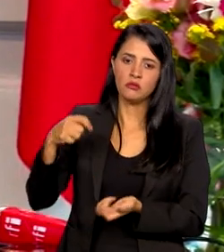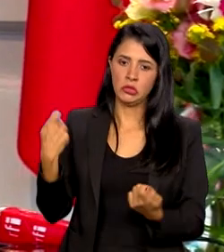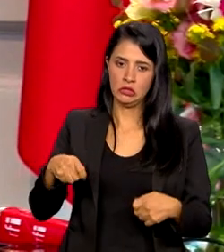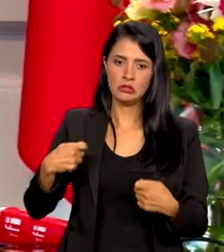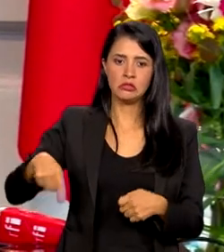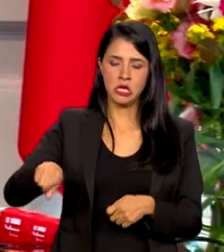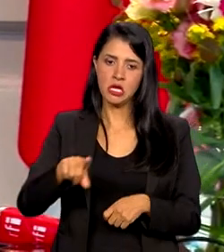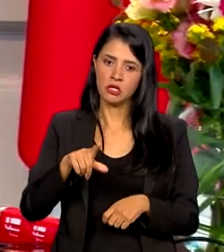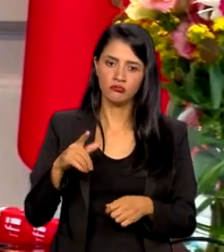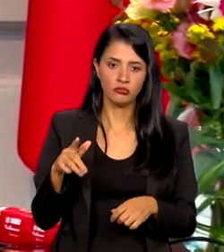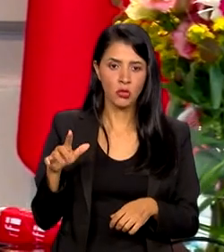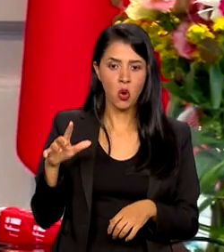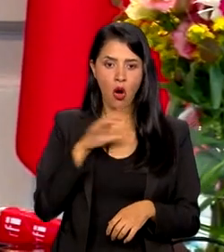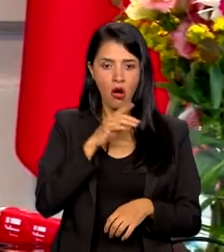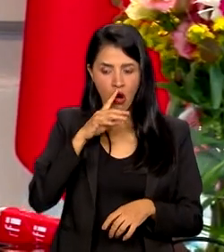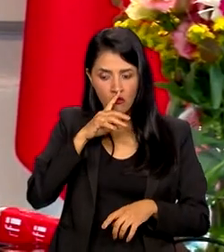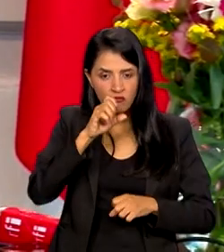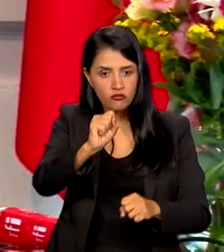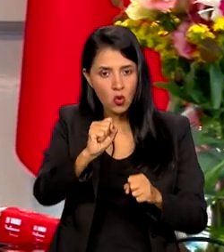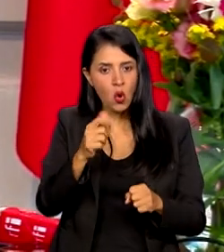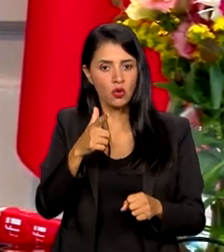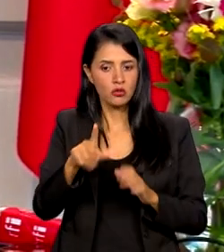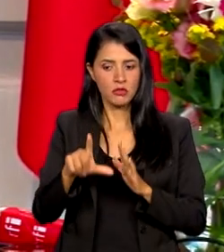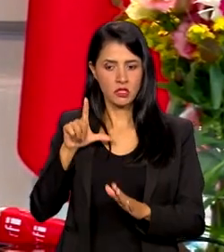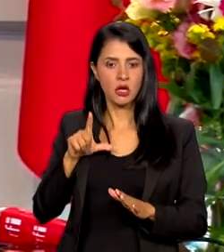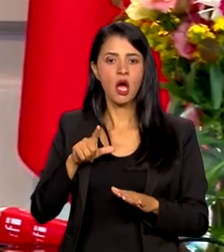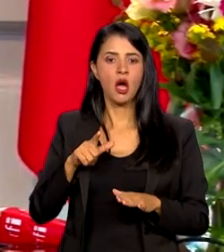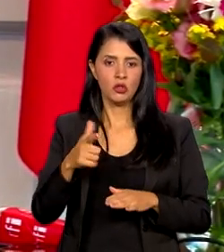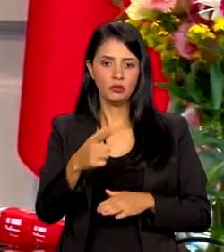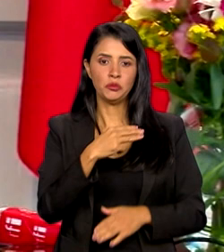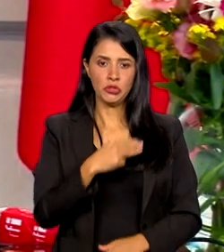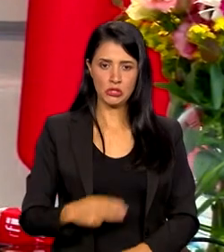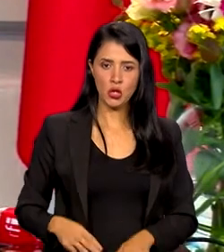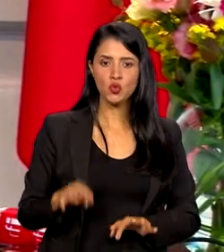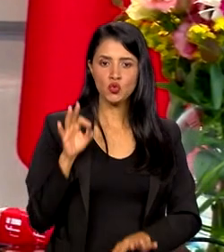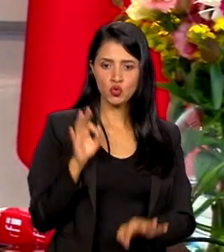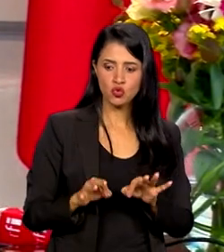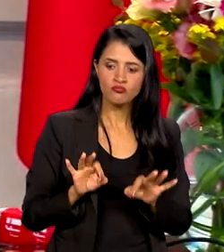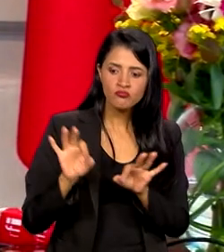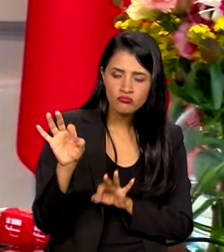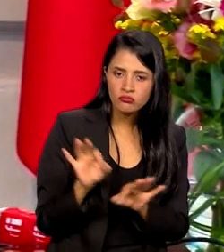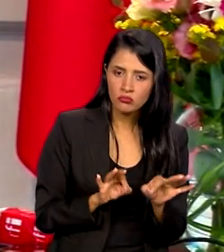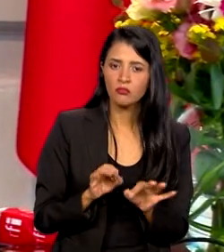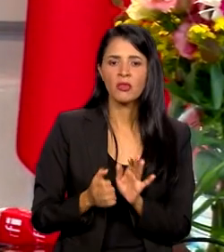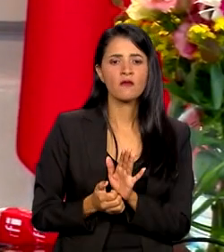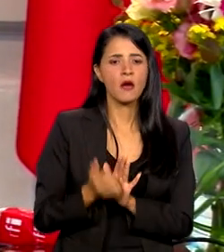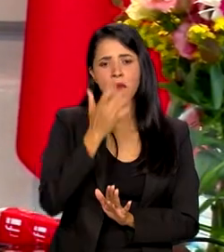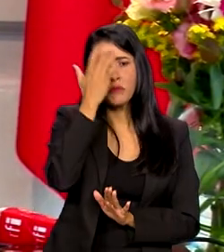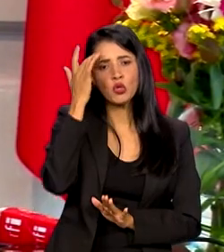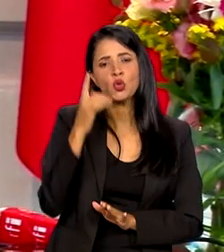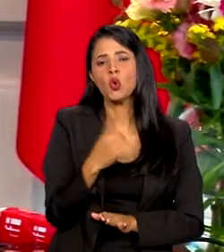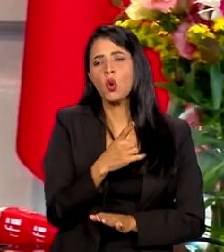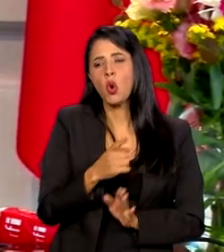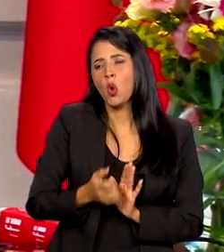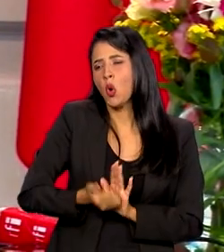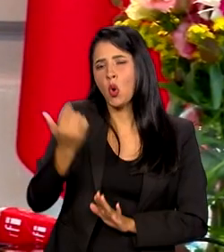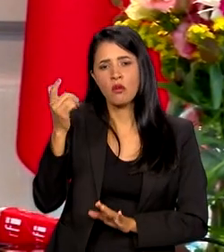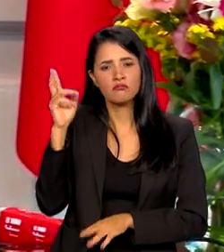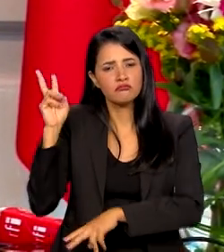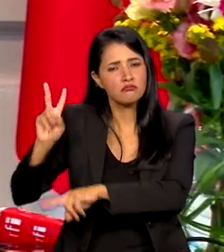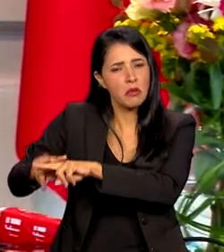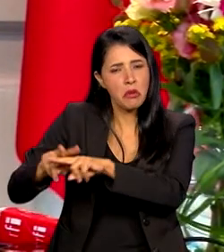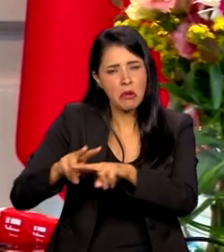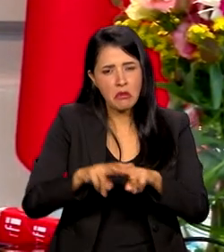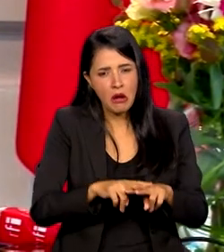fortemente, nas últimas semanas no Brasil, pelo Ministério da Justiça. Centenas de pessoas foram presas, pessoas